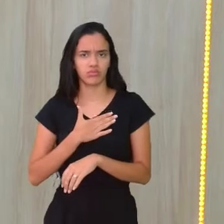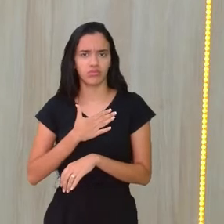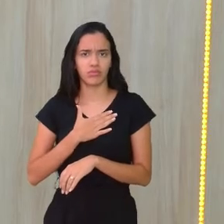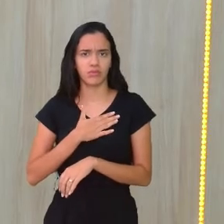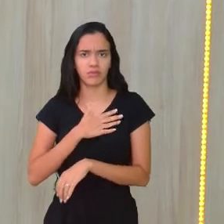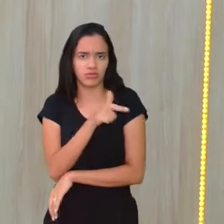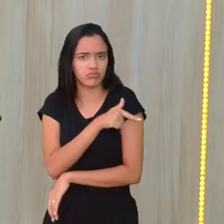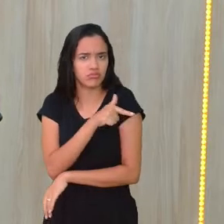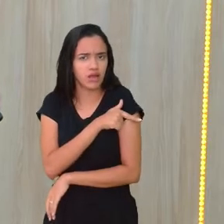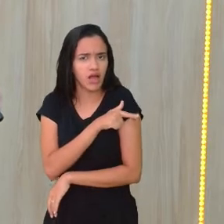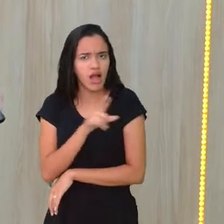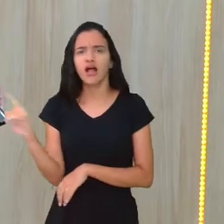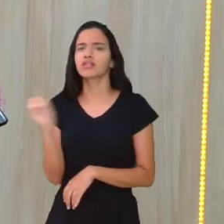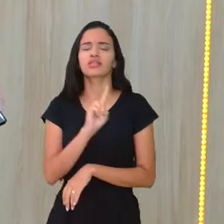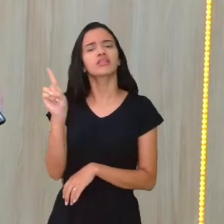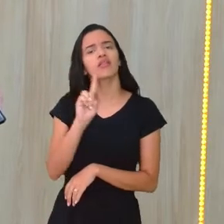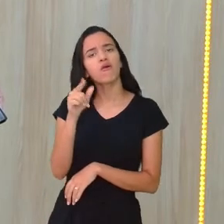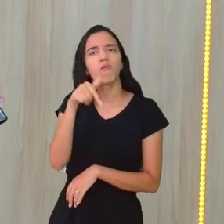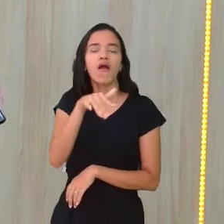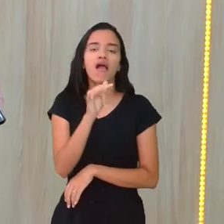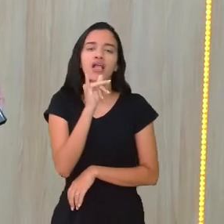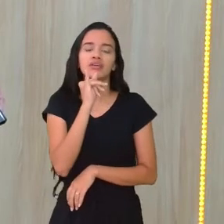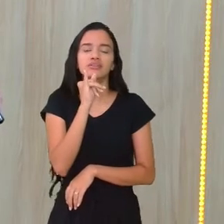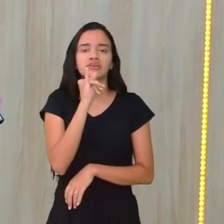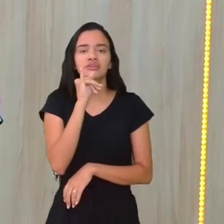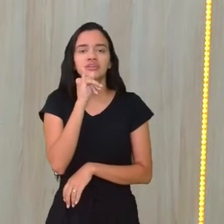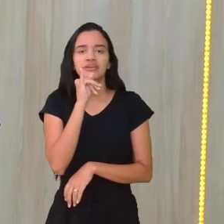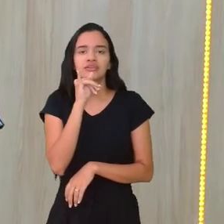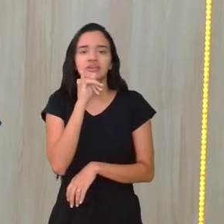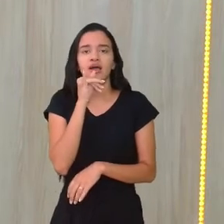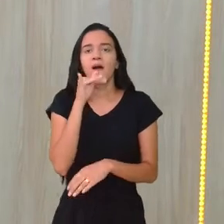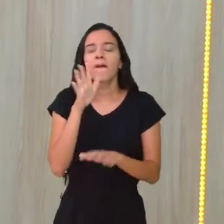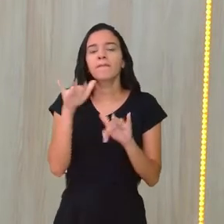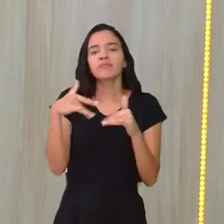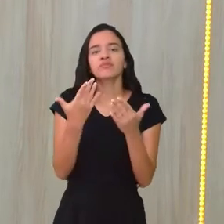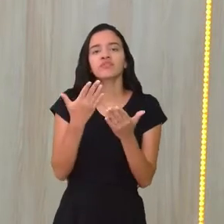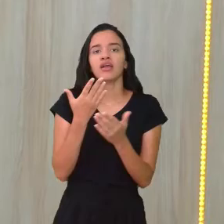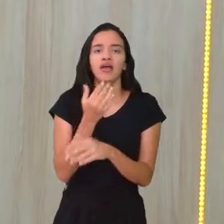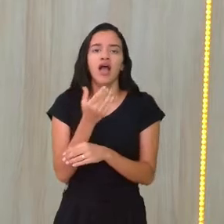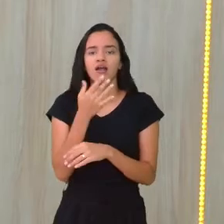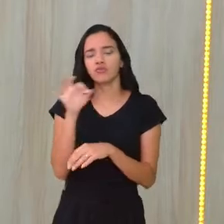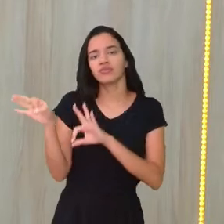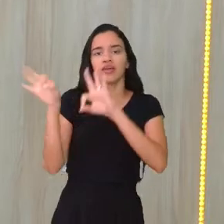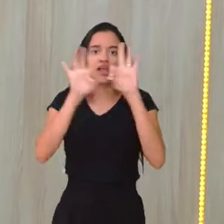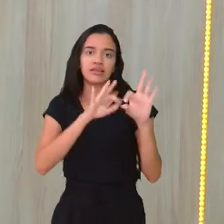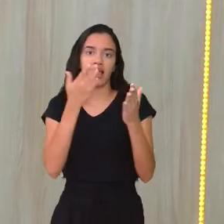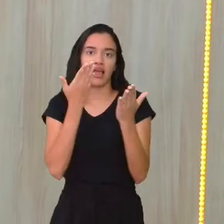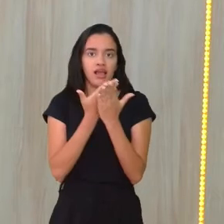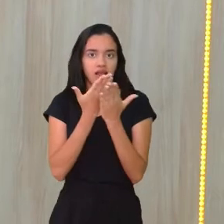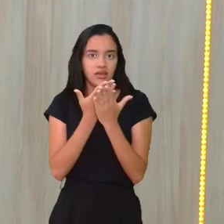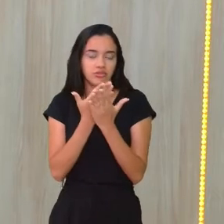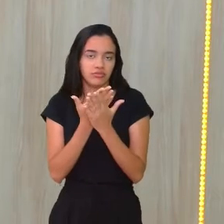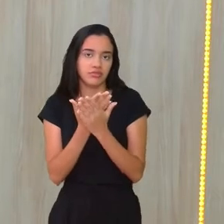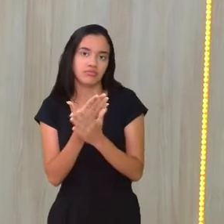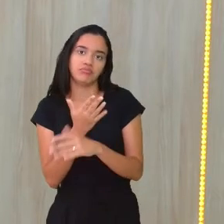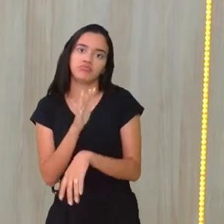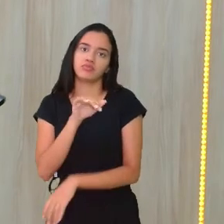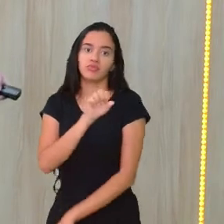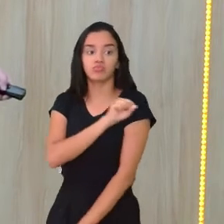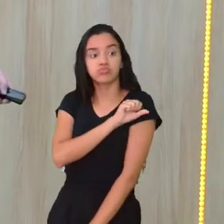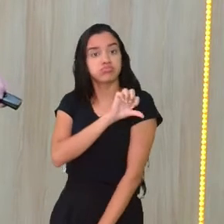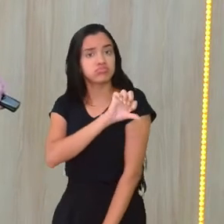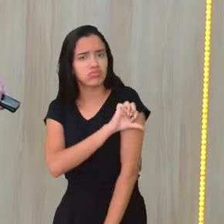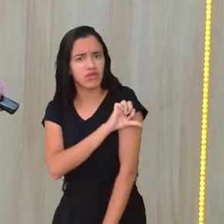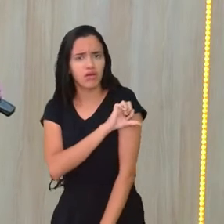De repente, você quer assistir uma aula de anos mais pra frente, ou as anteriores,